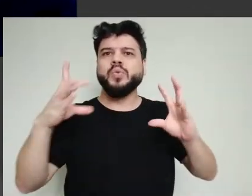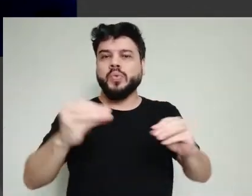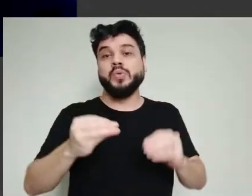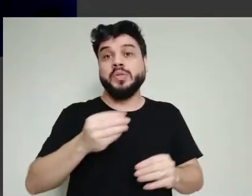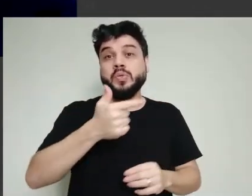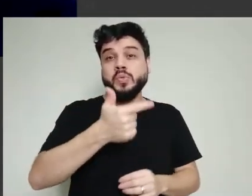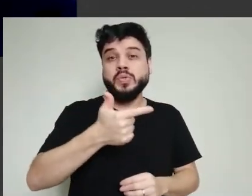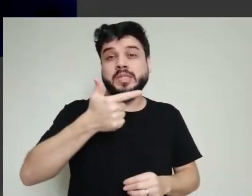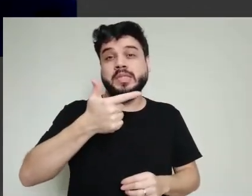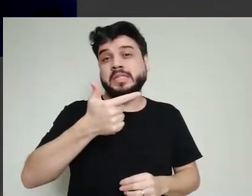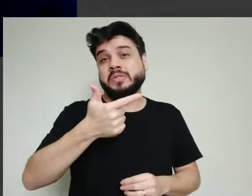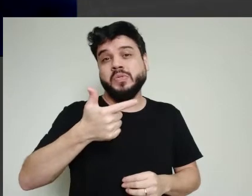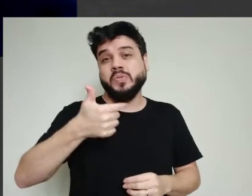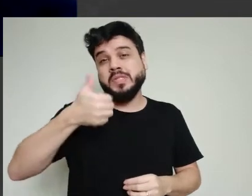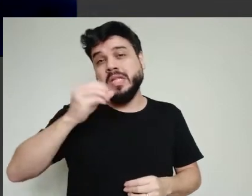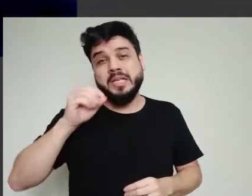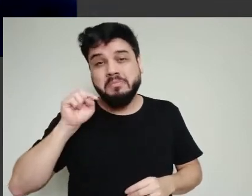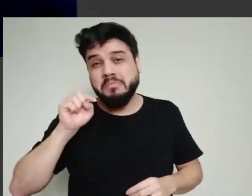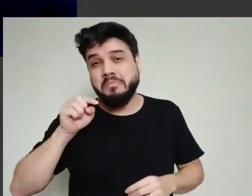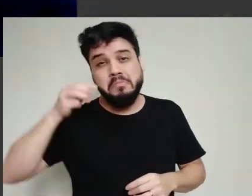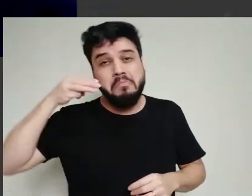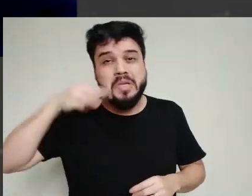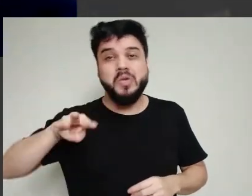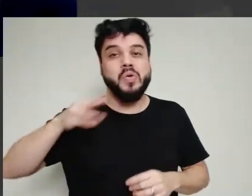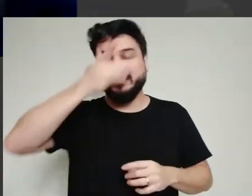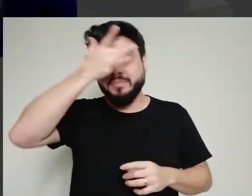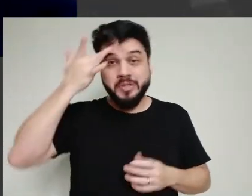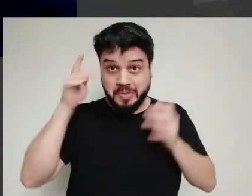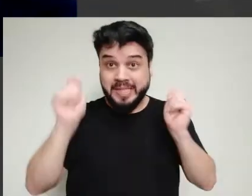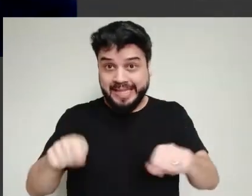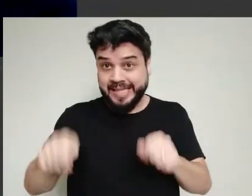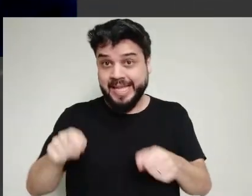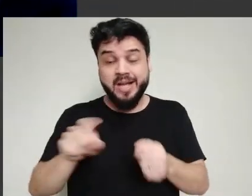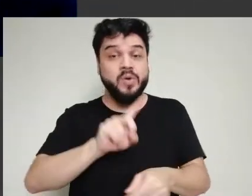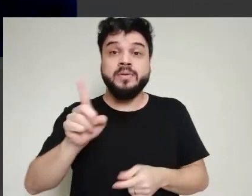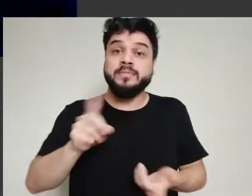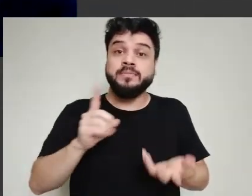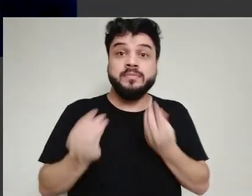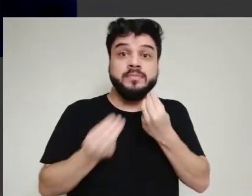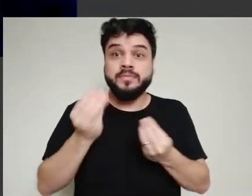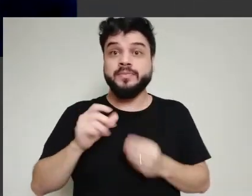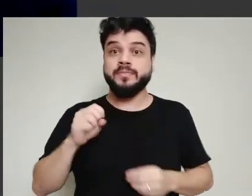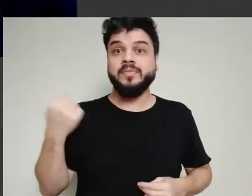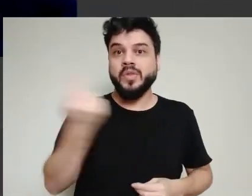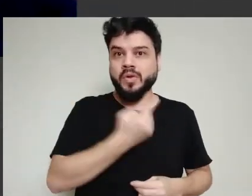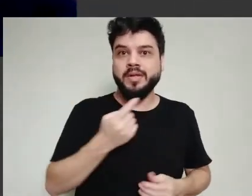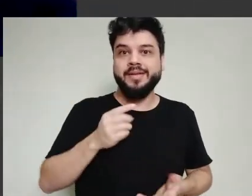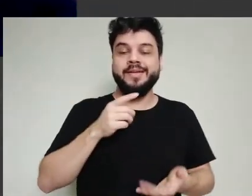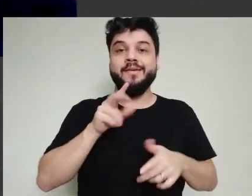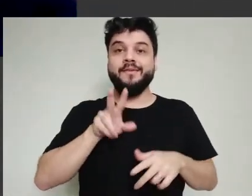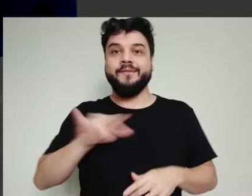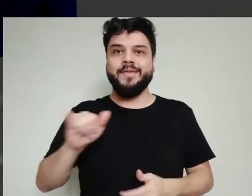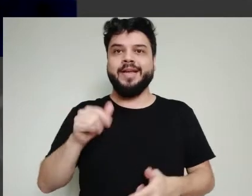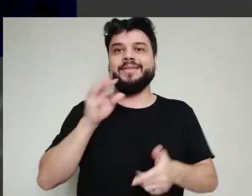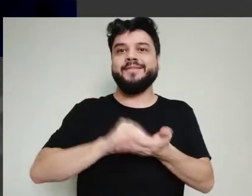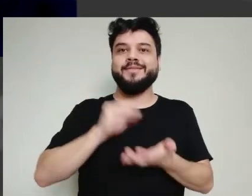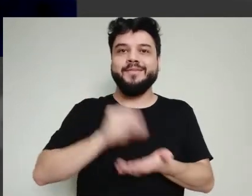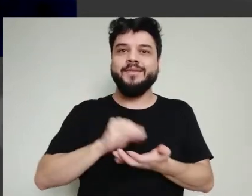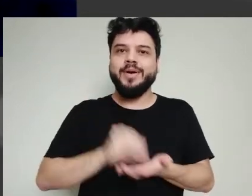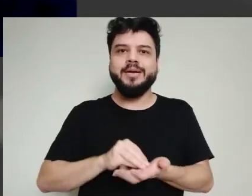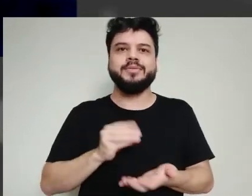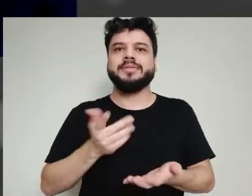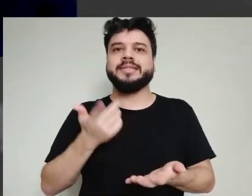Existe essa capacidade? Ou aí a gente pode cair de novo no problema da falta de insumos? Como que essa situação, assim, para uma escala tão